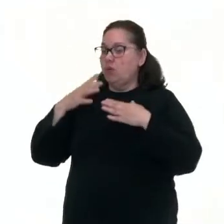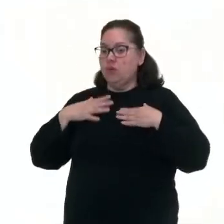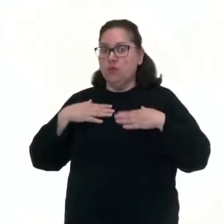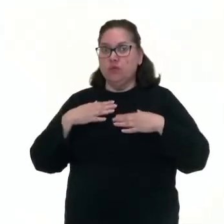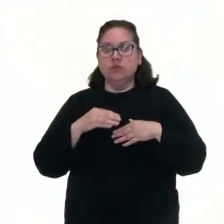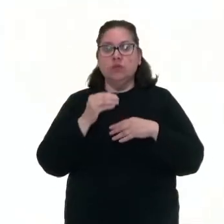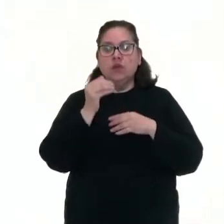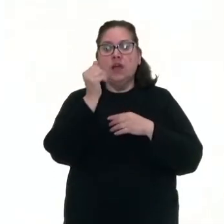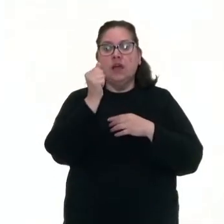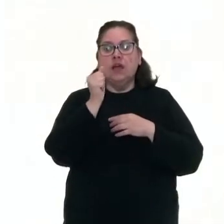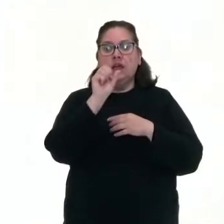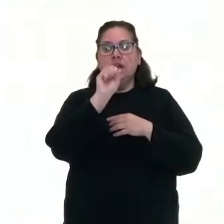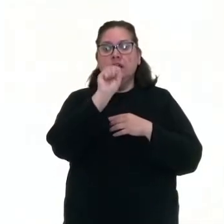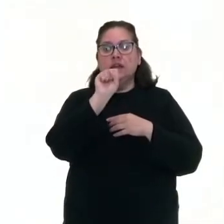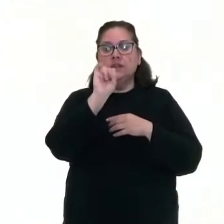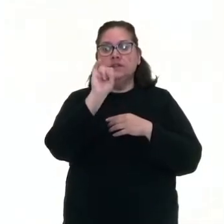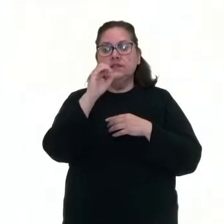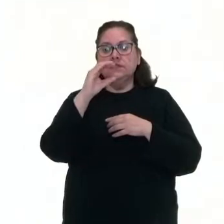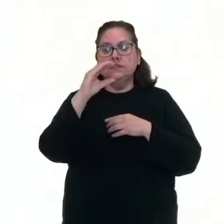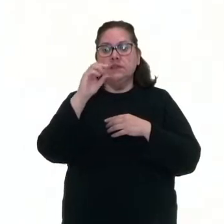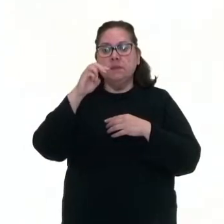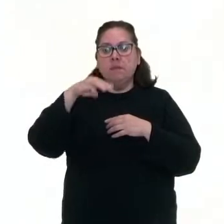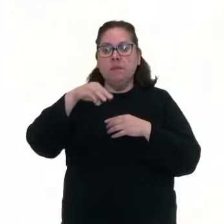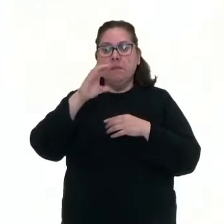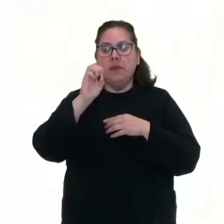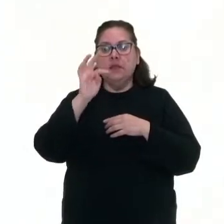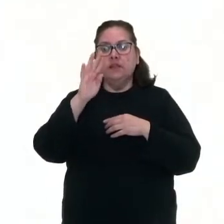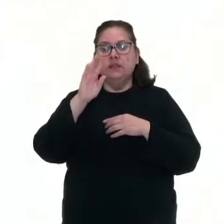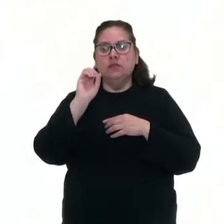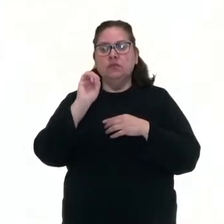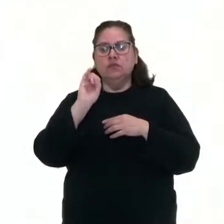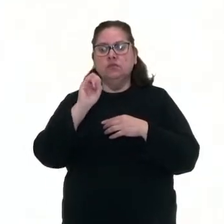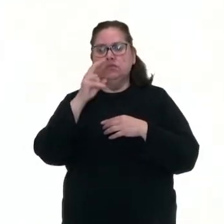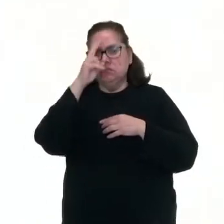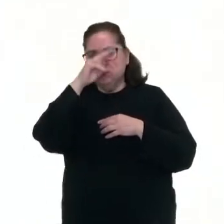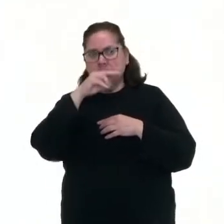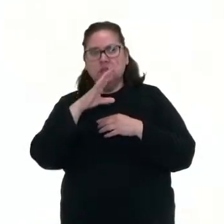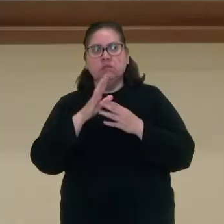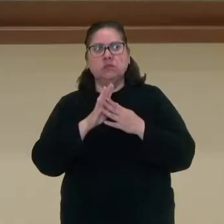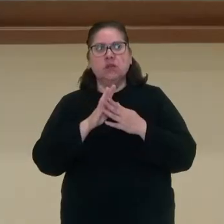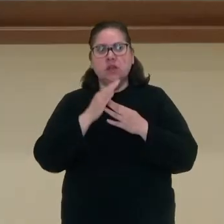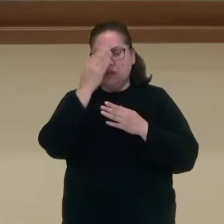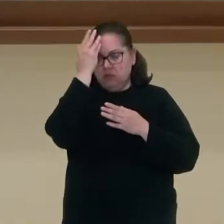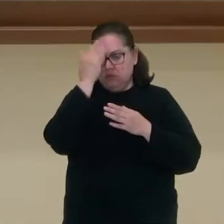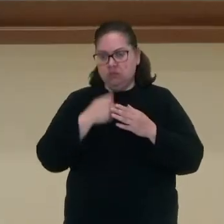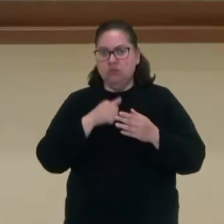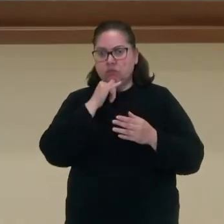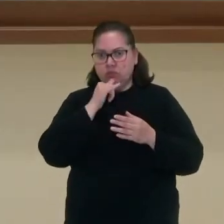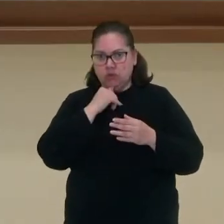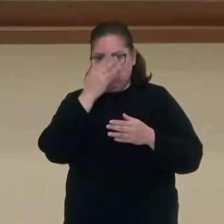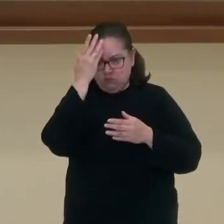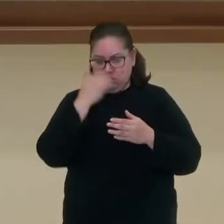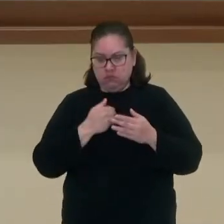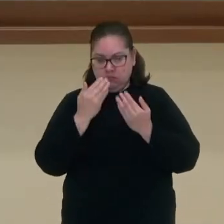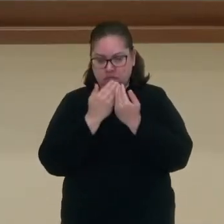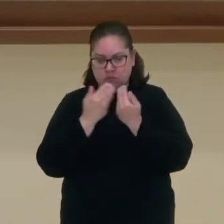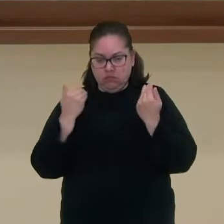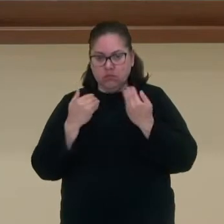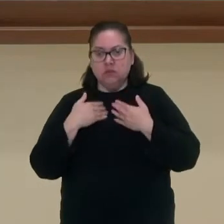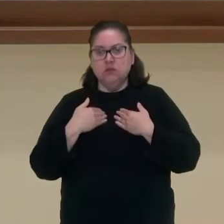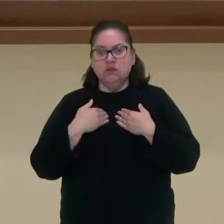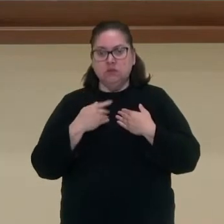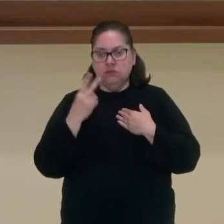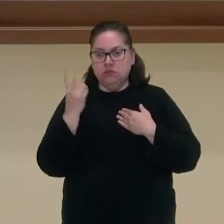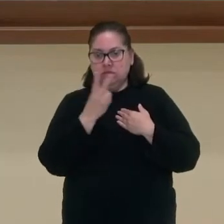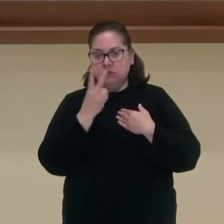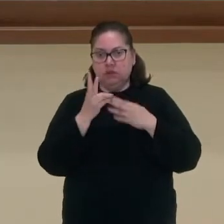assimétrico, ou seja, vocês lembram o é simétrico? Por exemplo, se eu cortar o meu corpo ao meio, eu